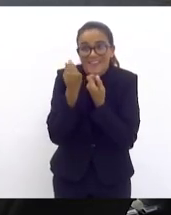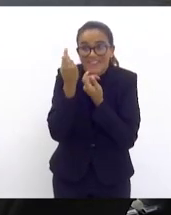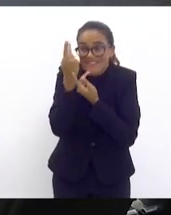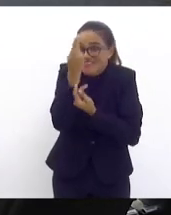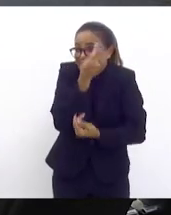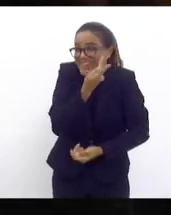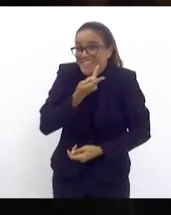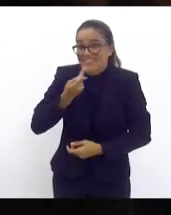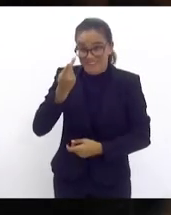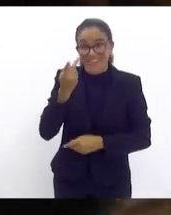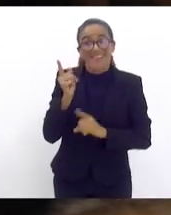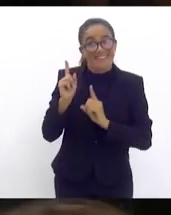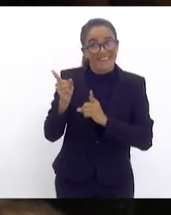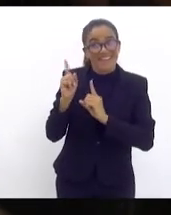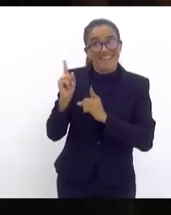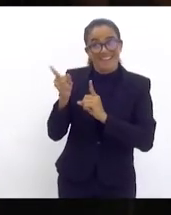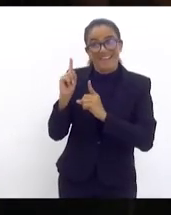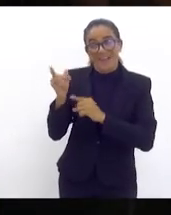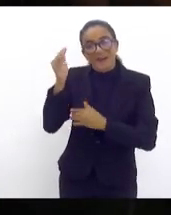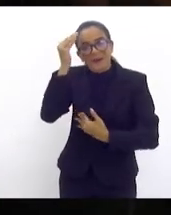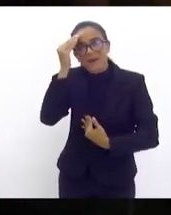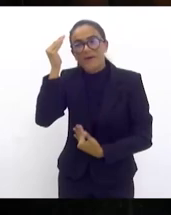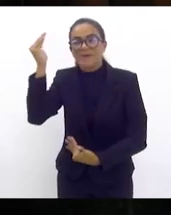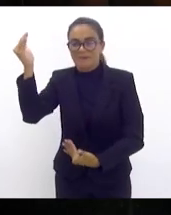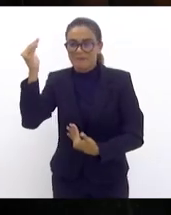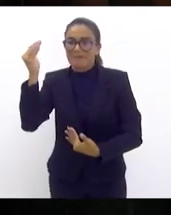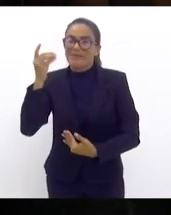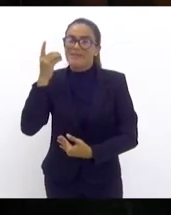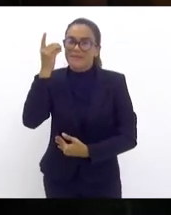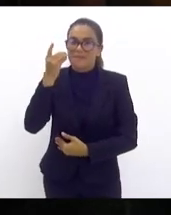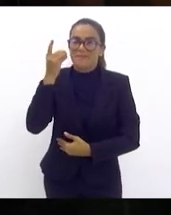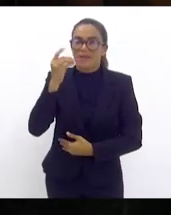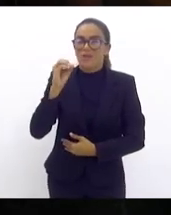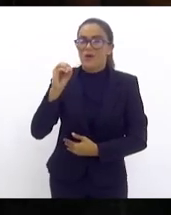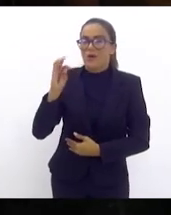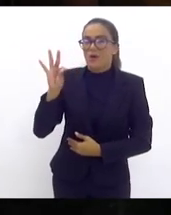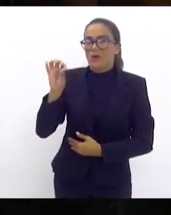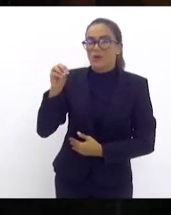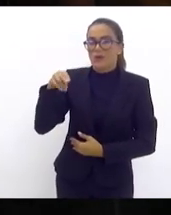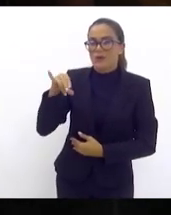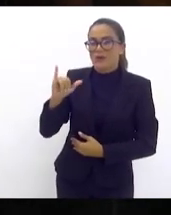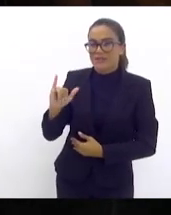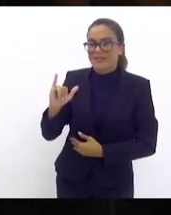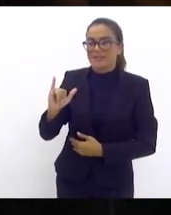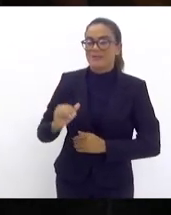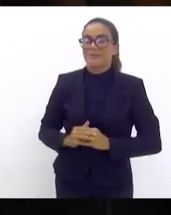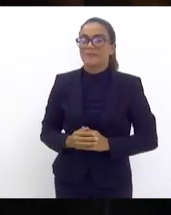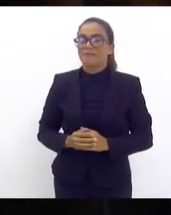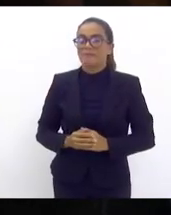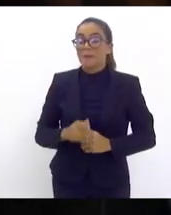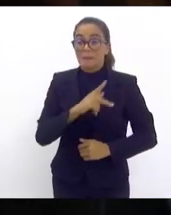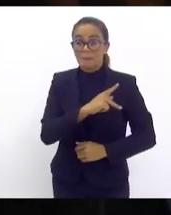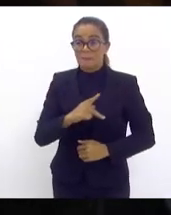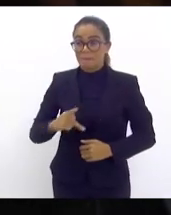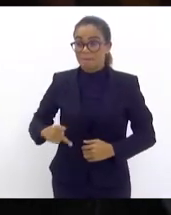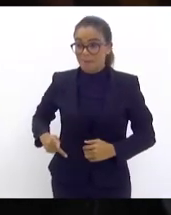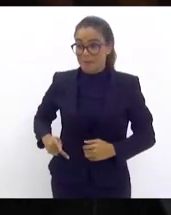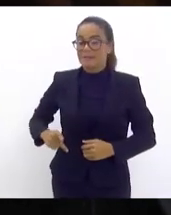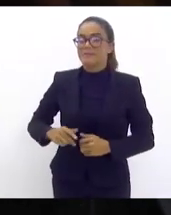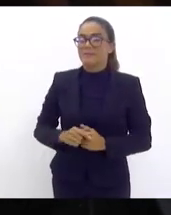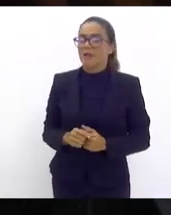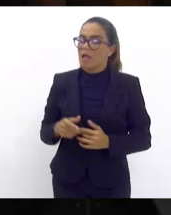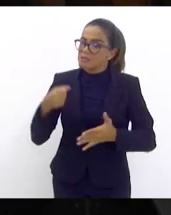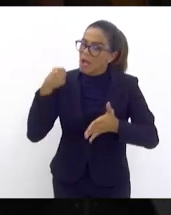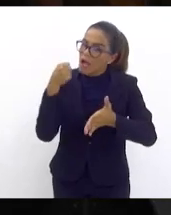obrigado meu deputado Tony presidente dizer que essa